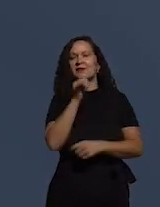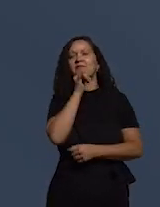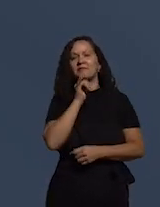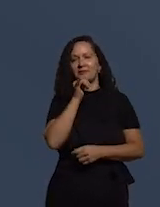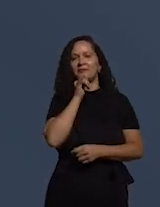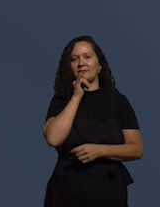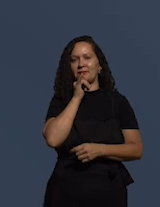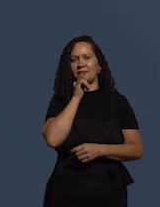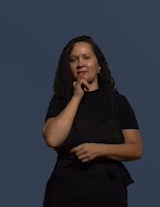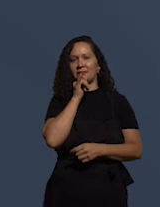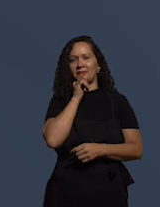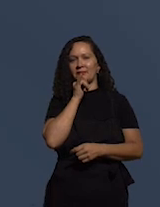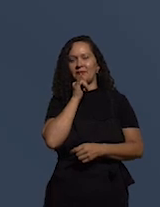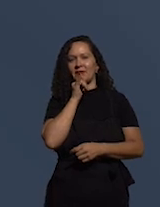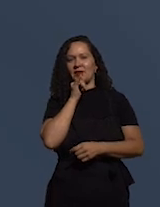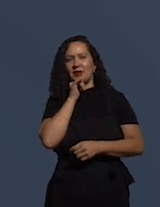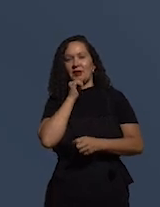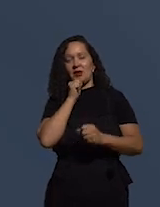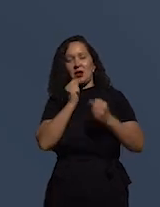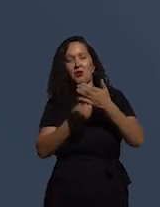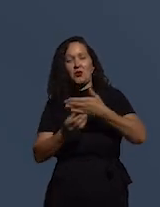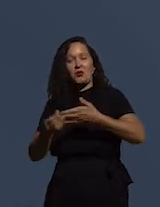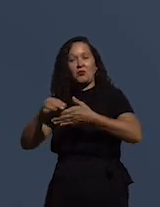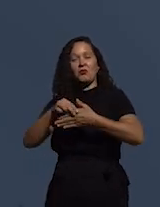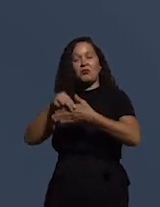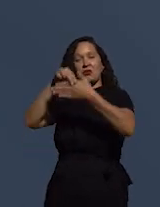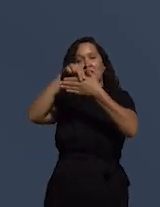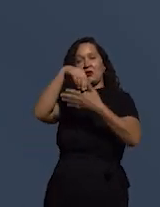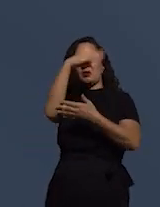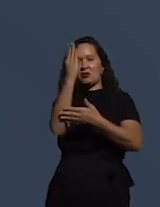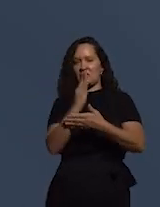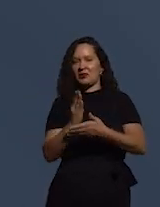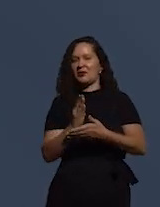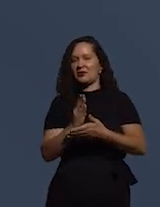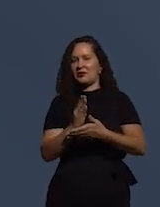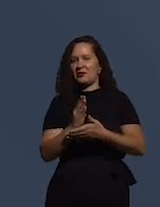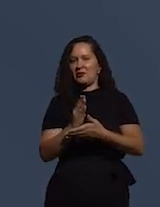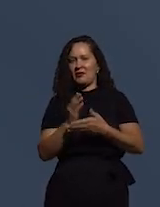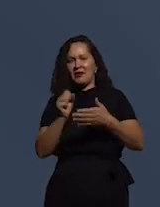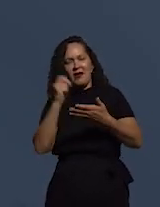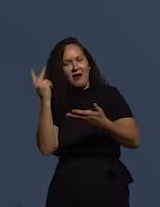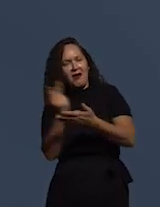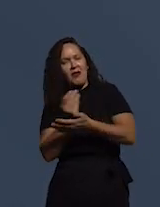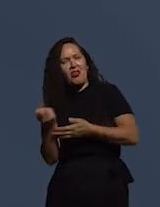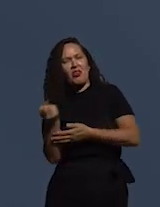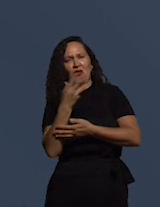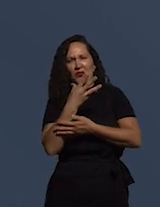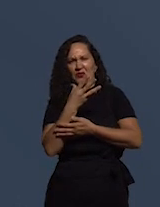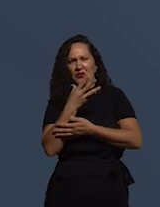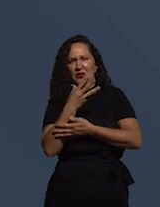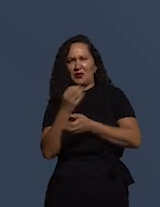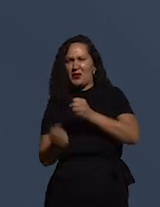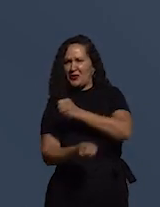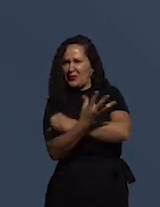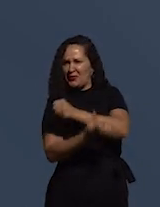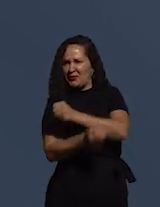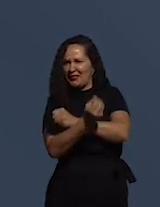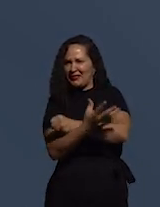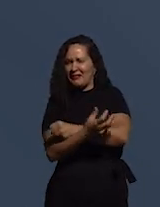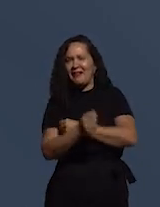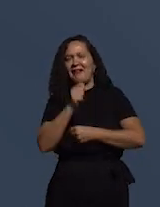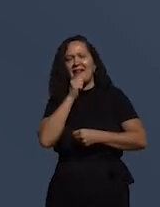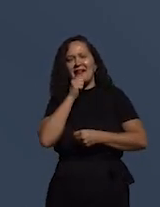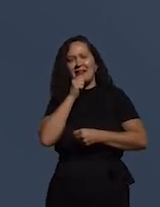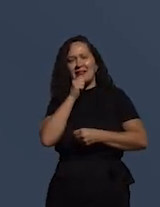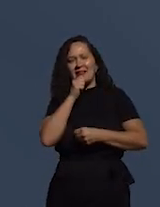a corrupção é um privilégio do Brasil, ou que a corrupção é um fenômeno recente, ou ainda que a corrupção